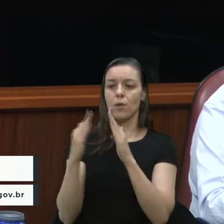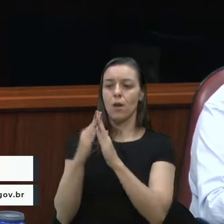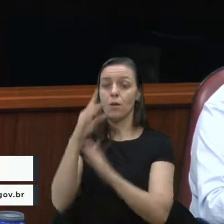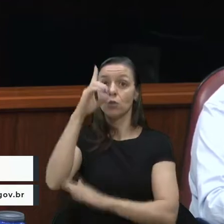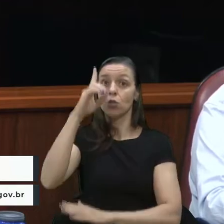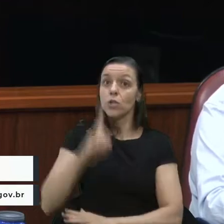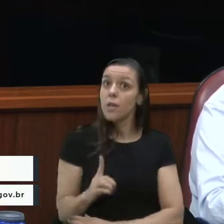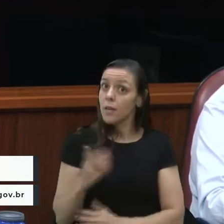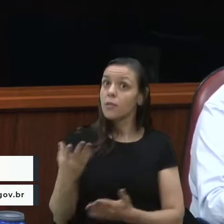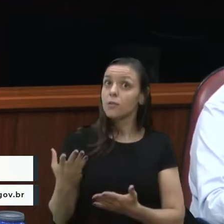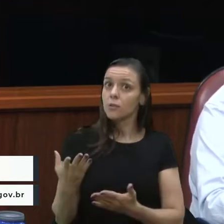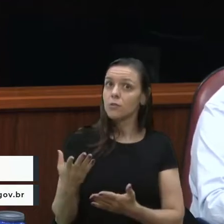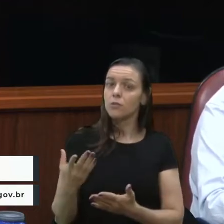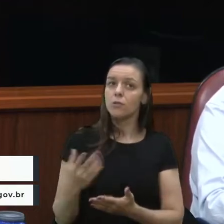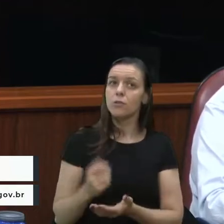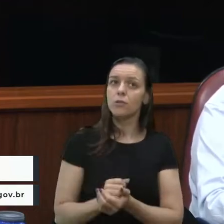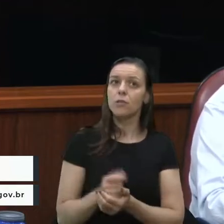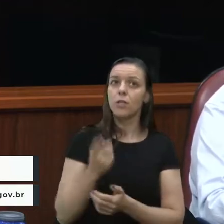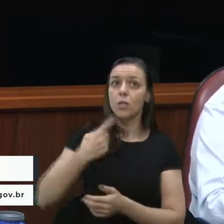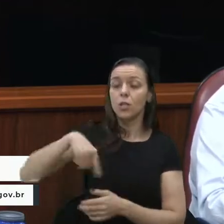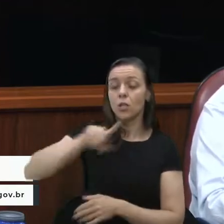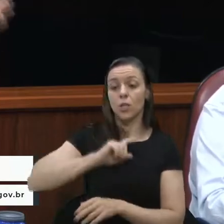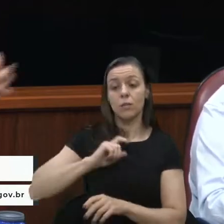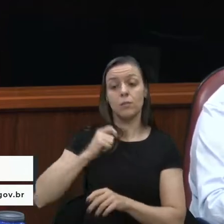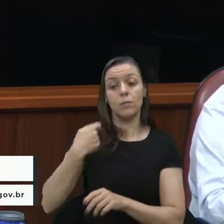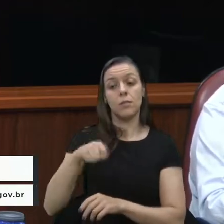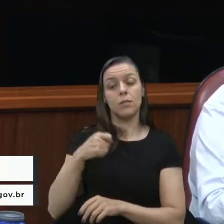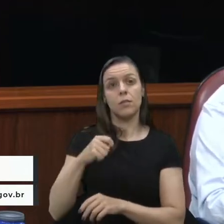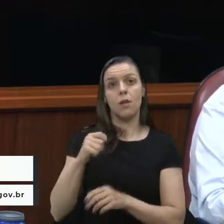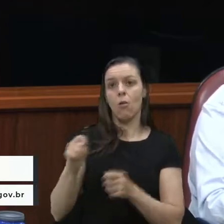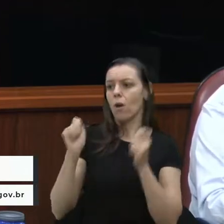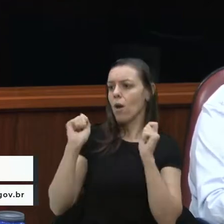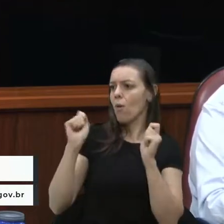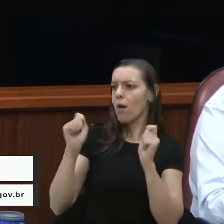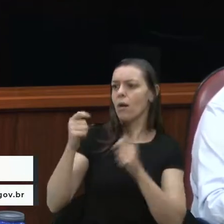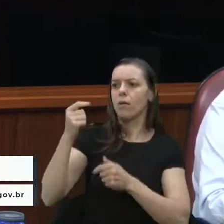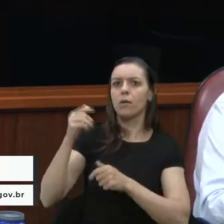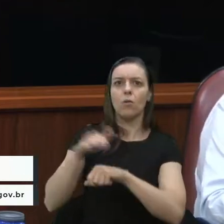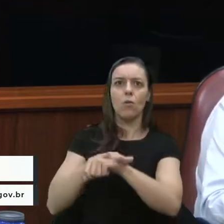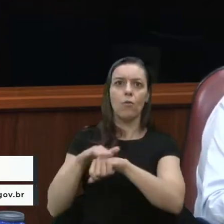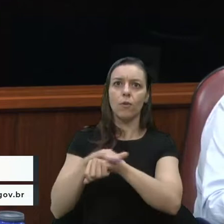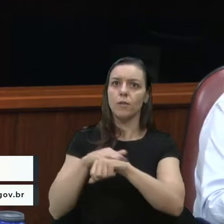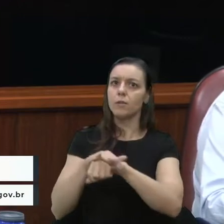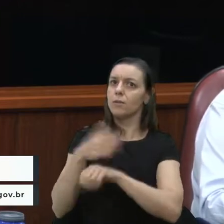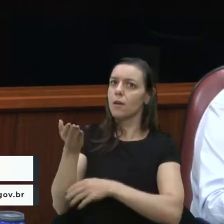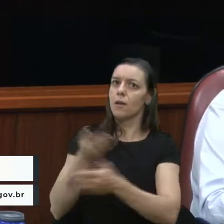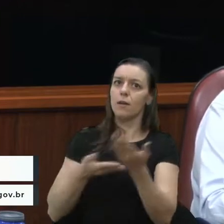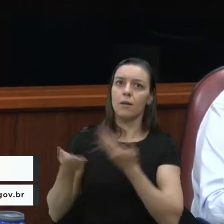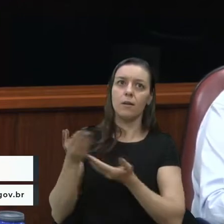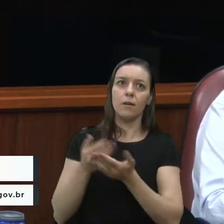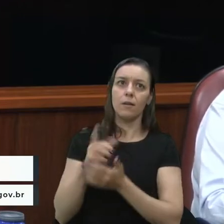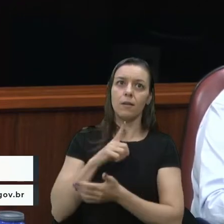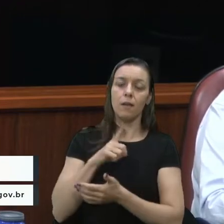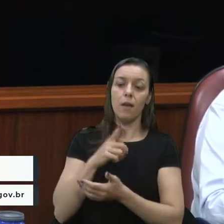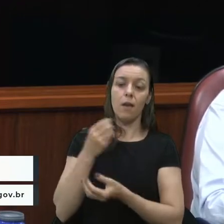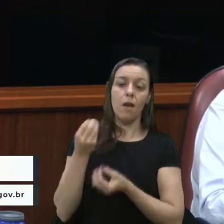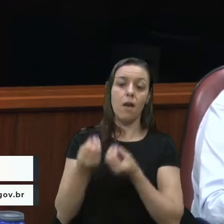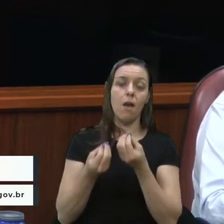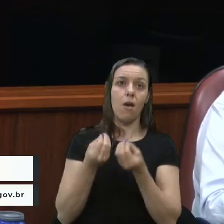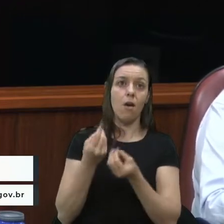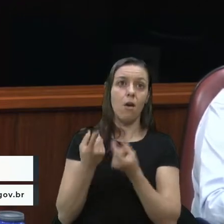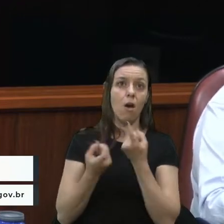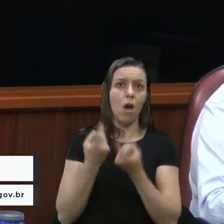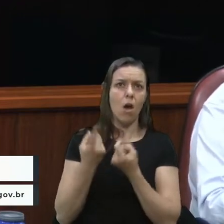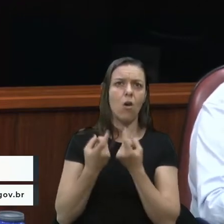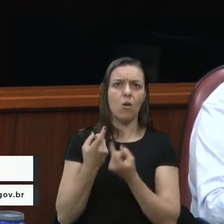direito constitucional. E o que nós precisamos é fazer campanha, dialogar com essas pessoas. Bom, tem algum dado do porquê